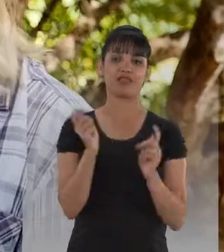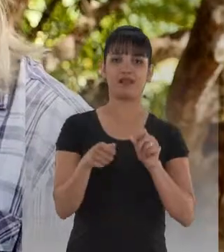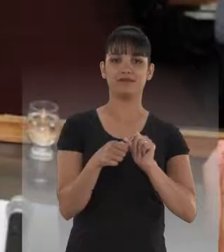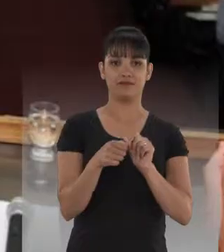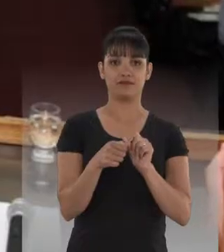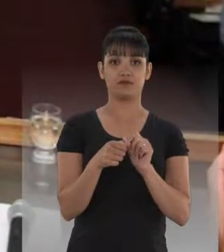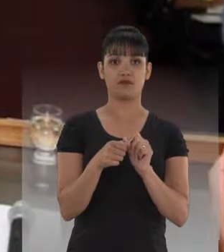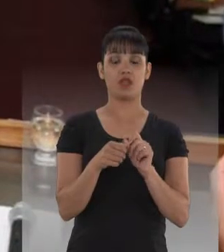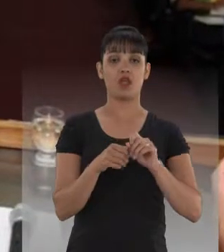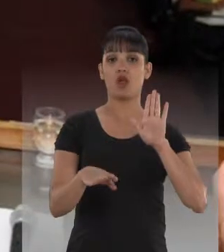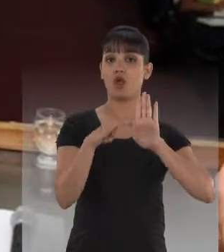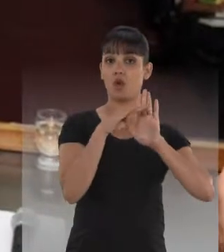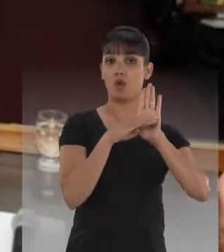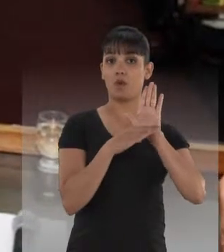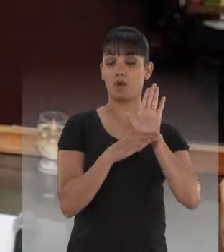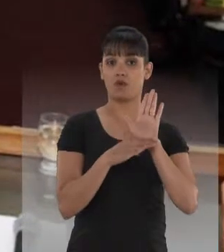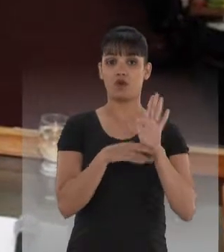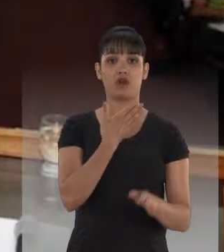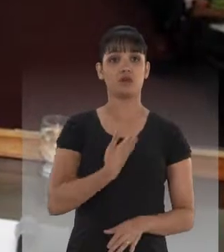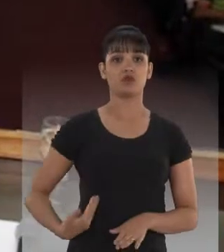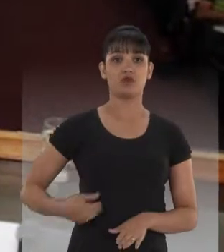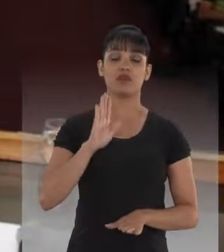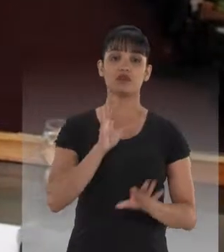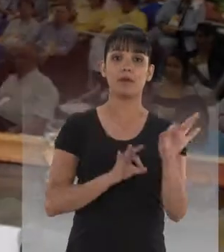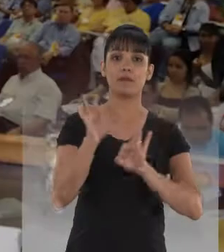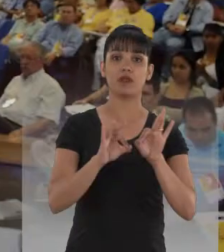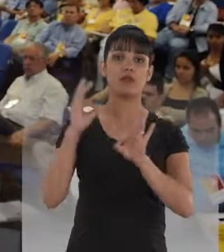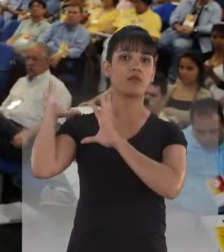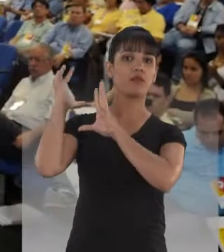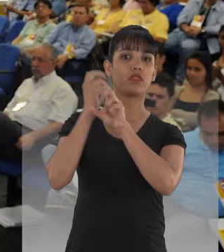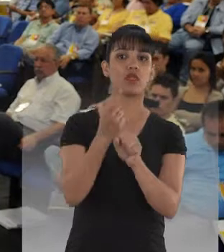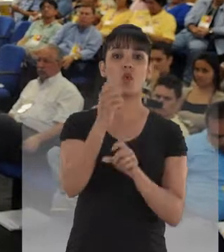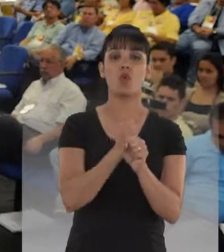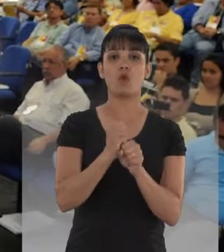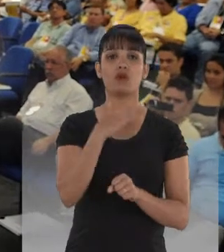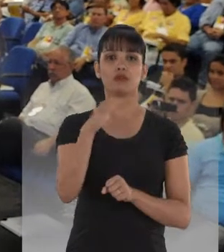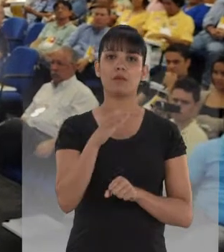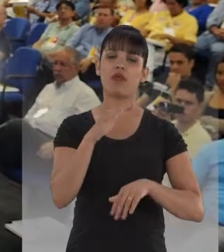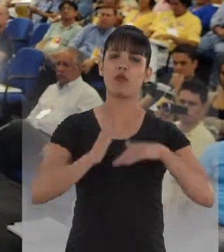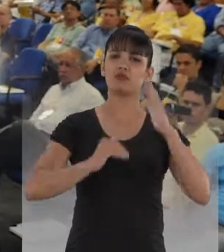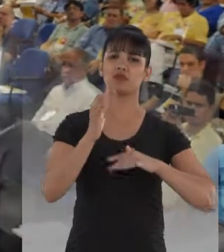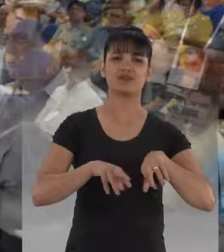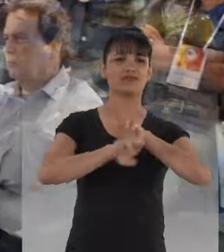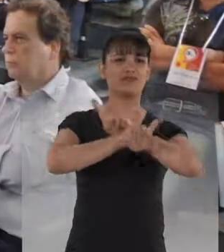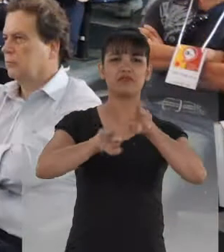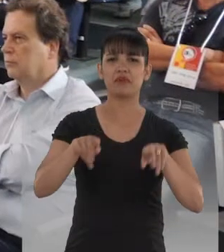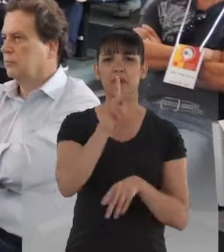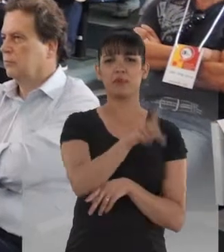ser feito, né? Nosso programa de governo está sendo feito há um ano e meio. Reunimos profissionais de diversas áreas,